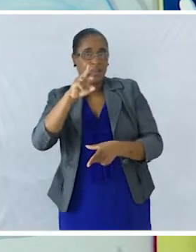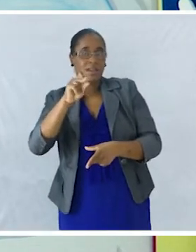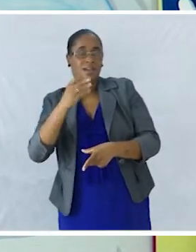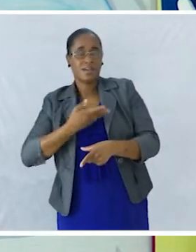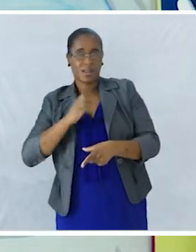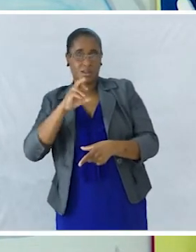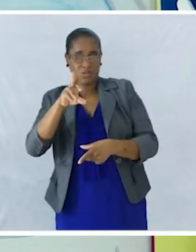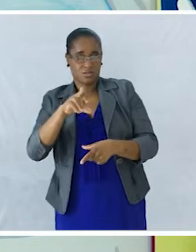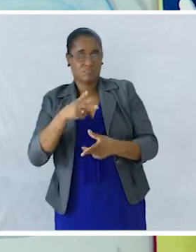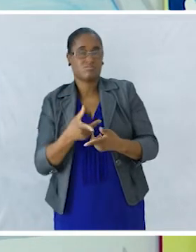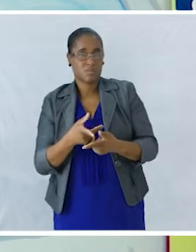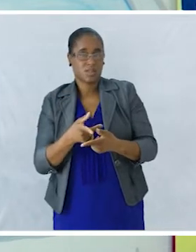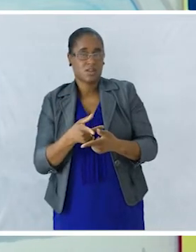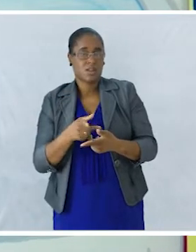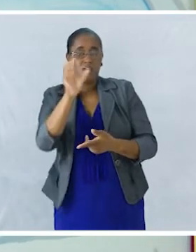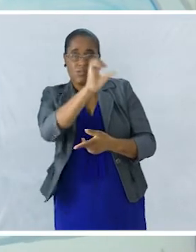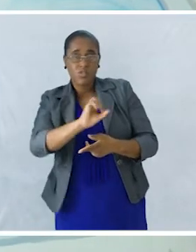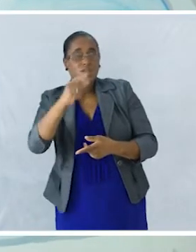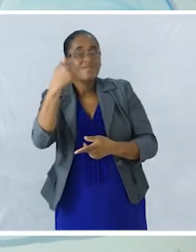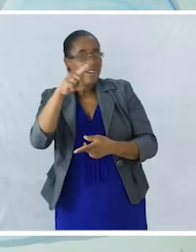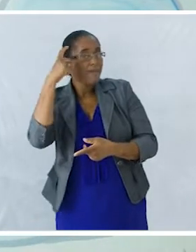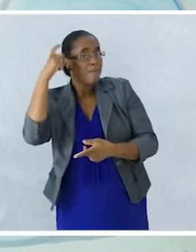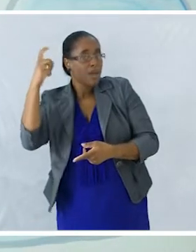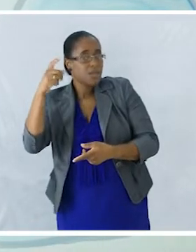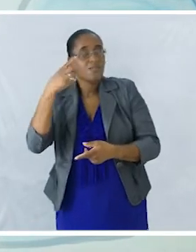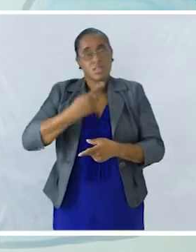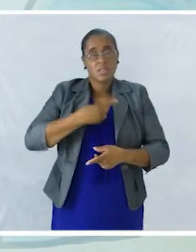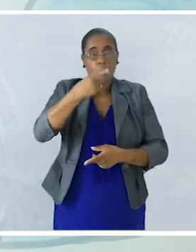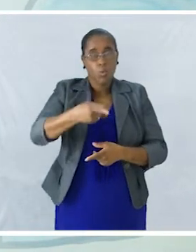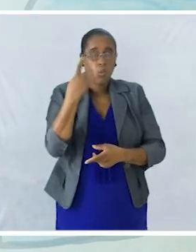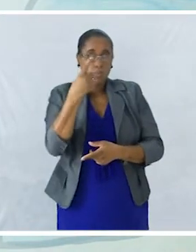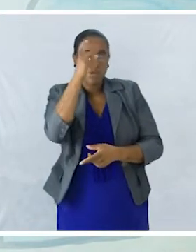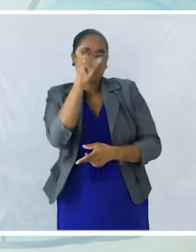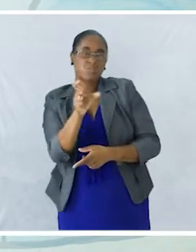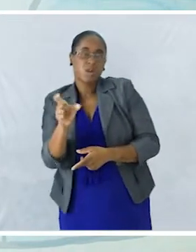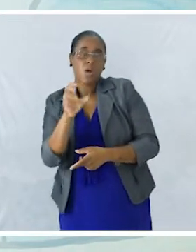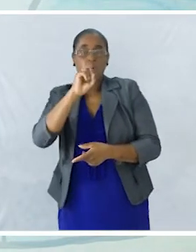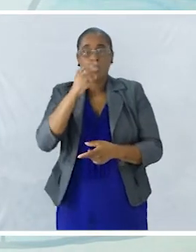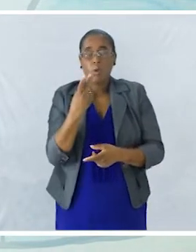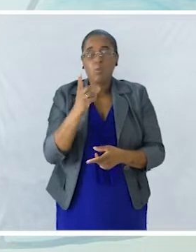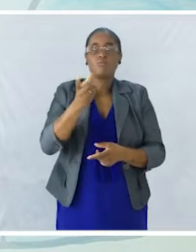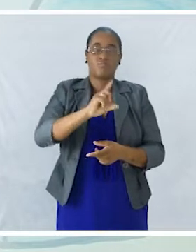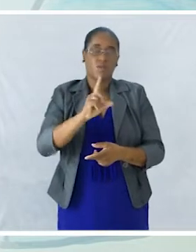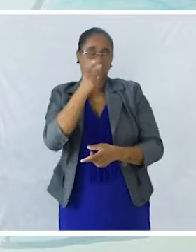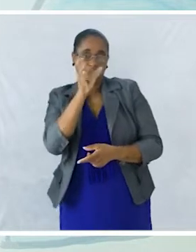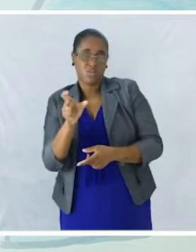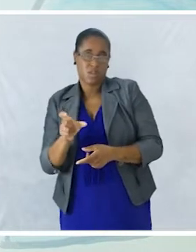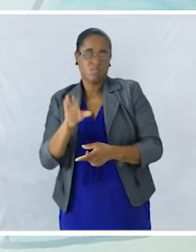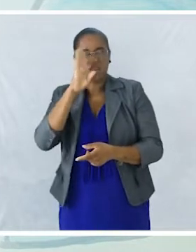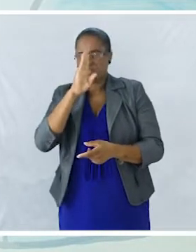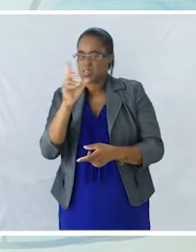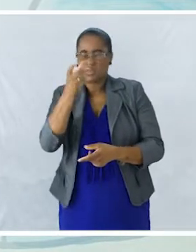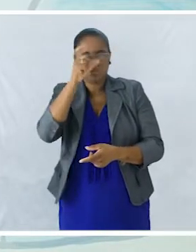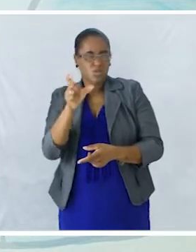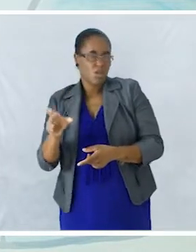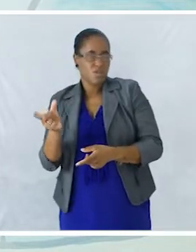narrador Vocês têm de pensar O narrador Vai ser uma personagem Ou não? Se não for uma personagem É o